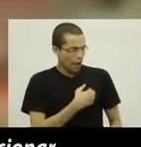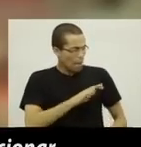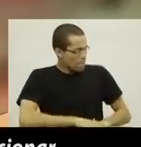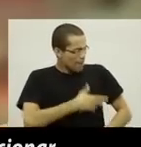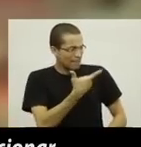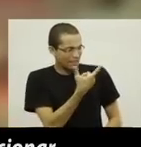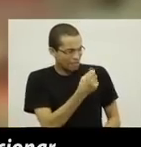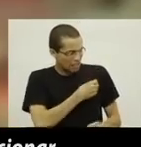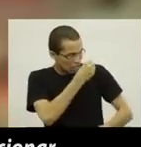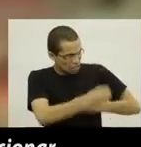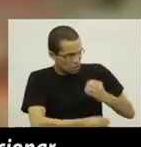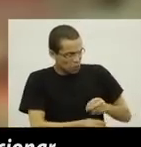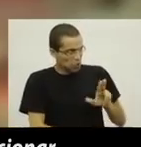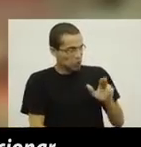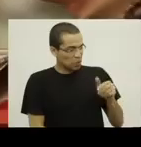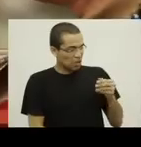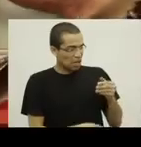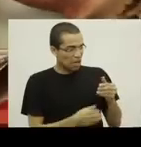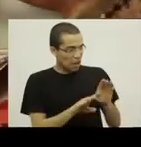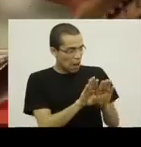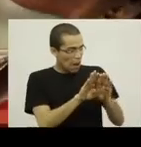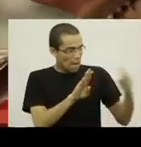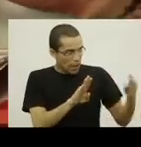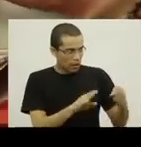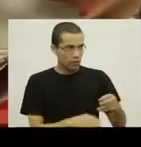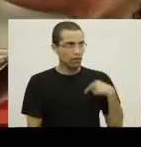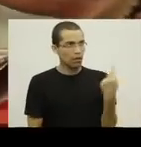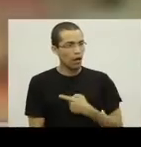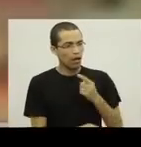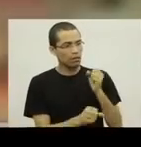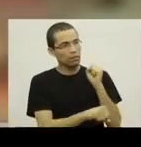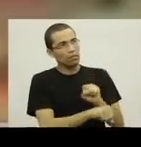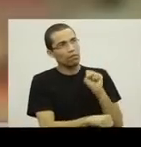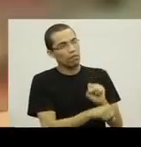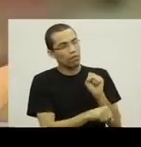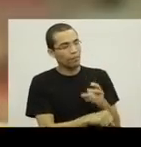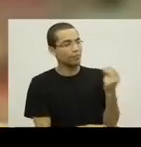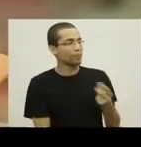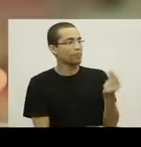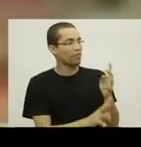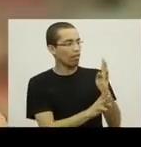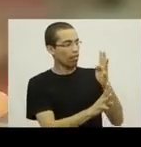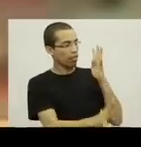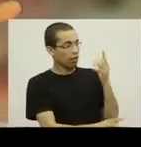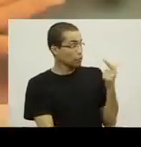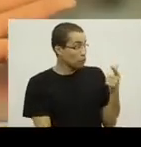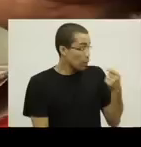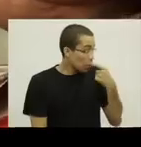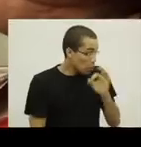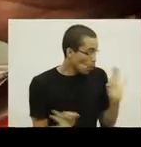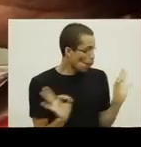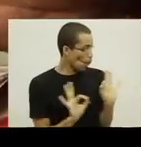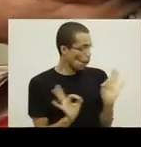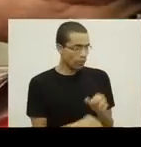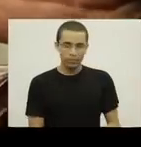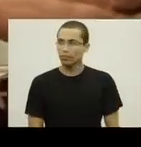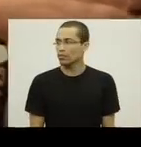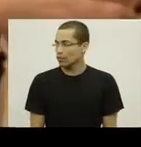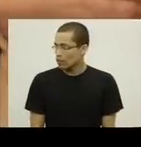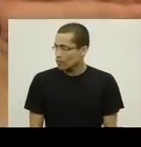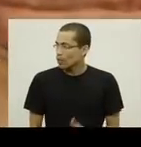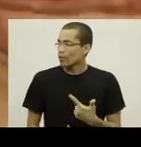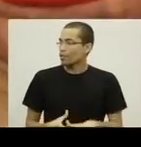20 anos e nunca vi esse posto funcionar. A gente passa o dia todo na fila com o cara de arjé e não recebe sequer um cibazol. É muito